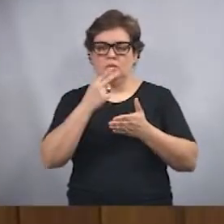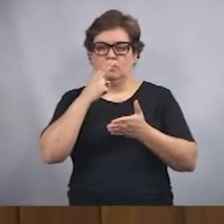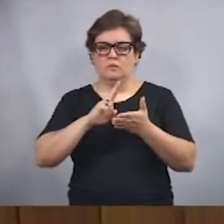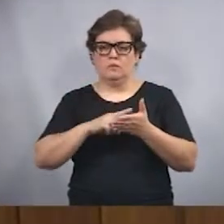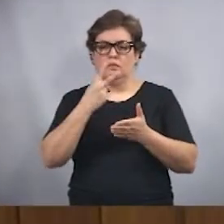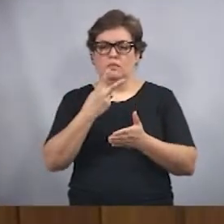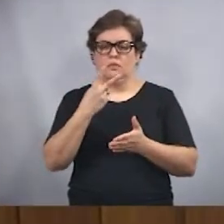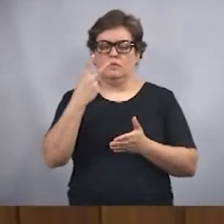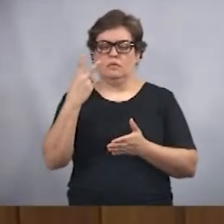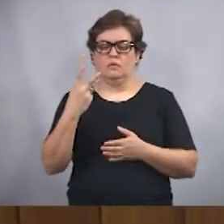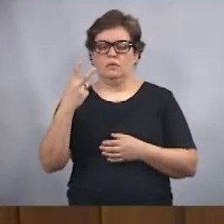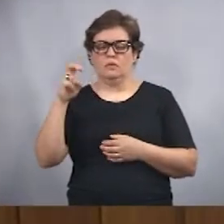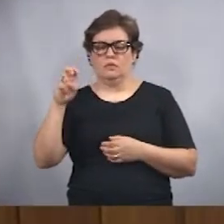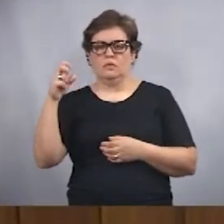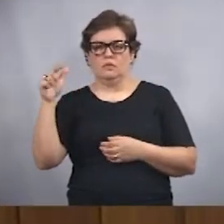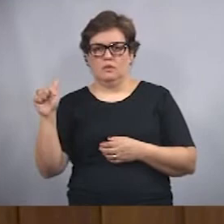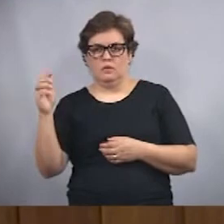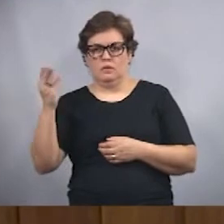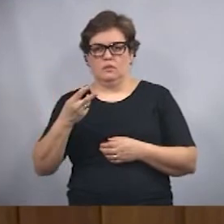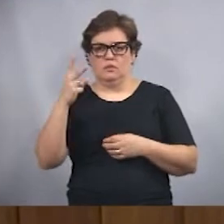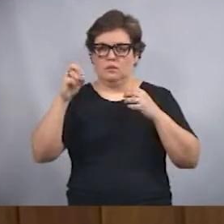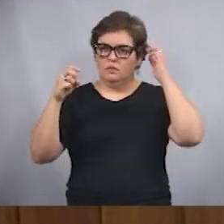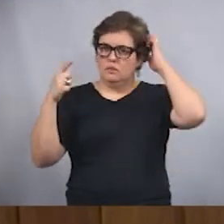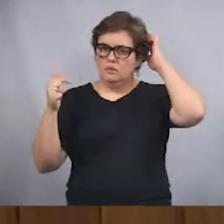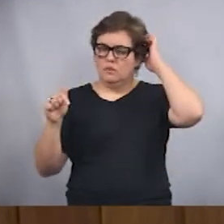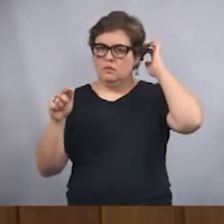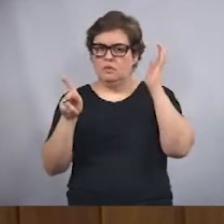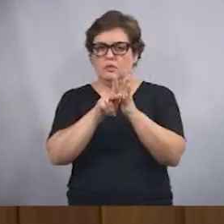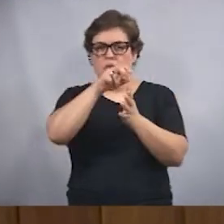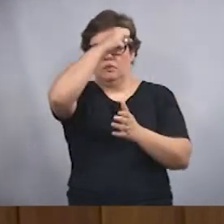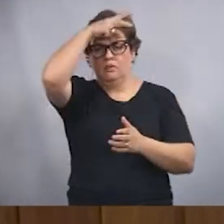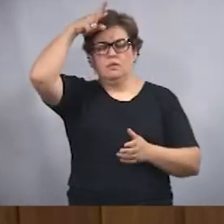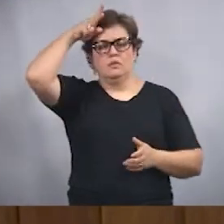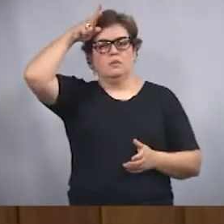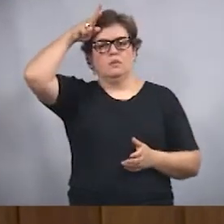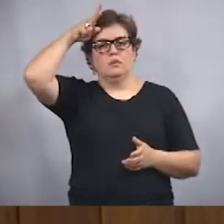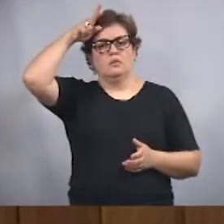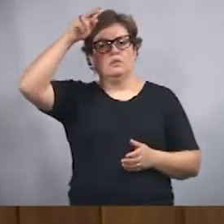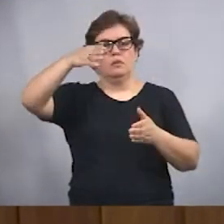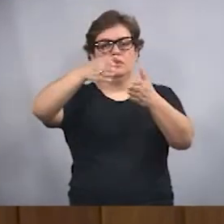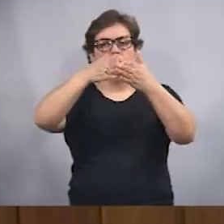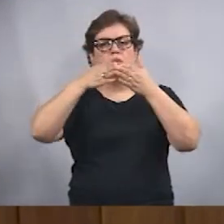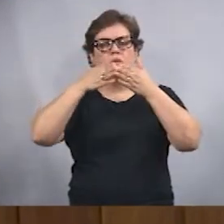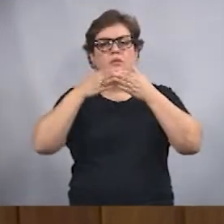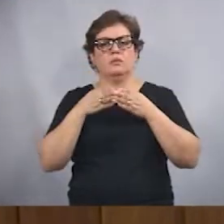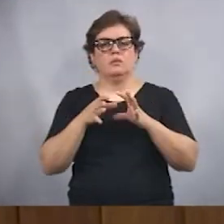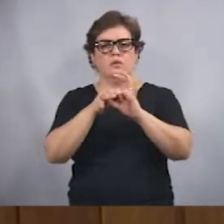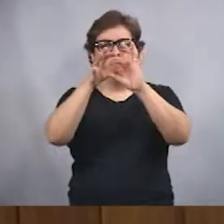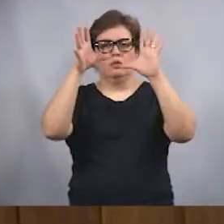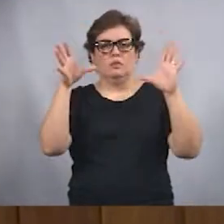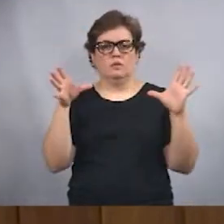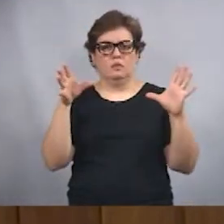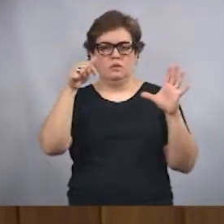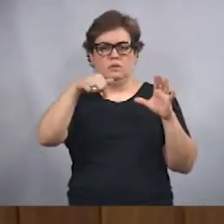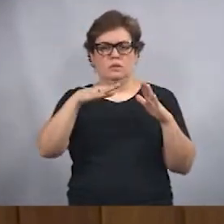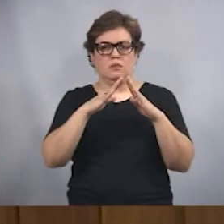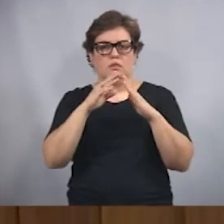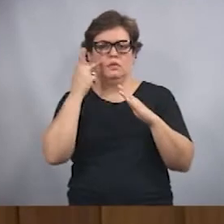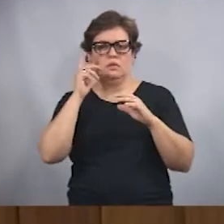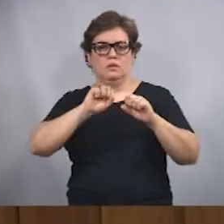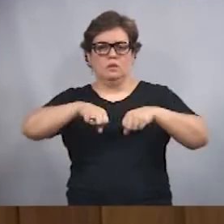Proprietários e Moradores do Loteamento. Outro parecer da Comissão de Justiça e Redação deu permissão de uso do conjunto